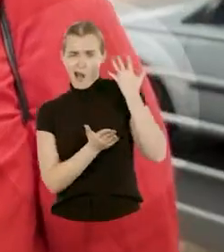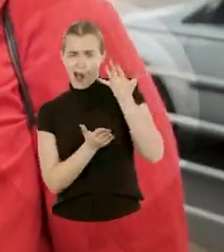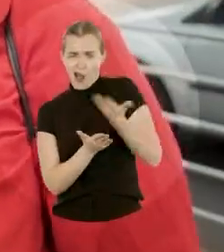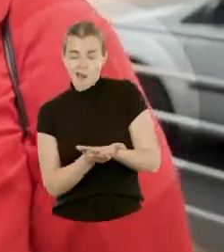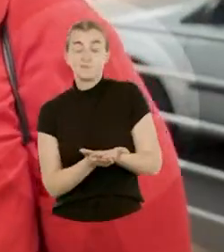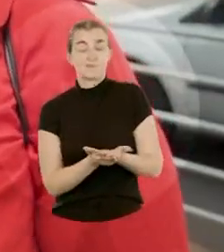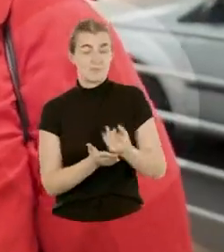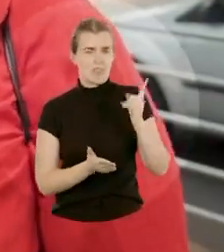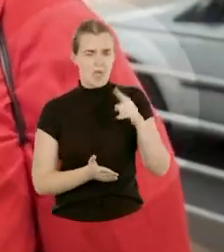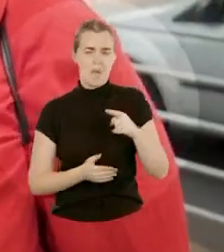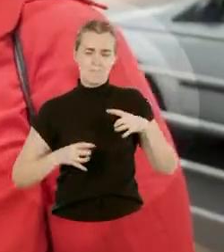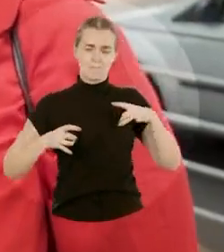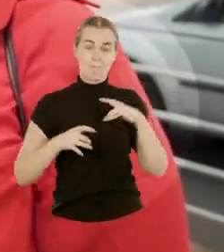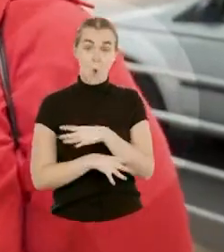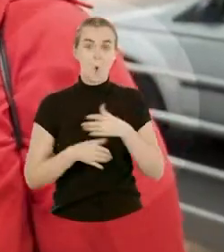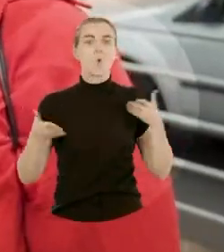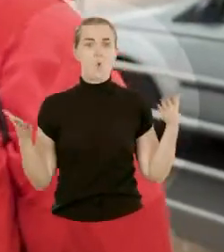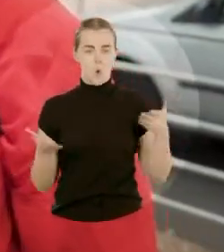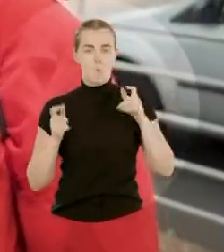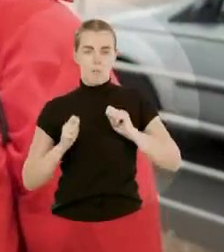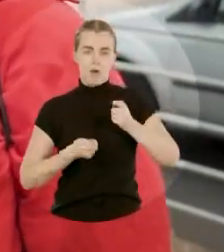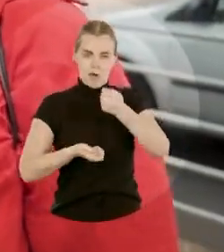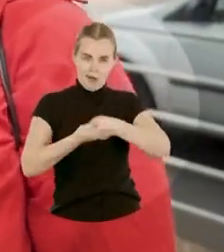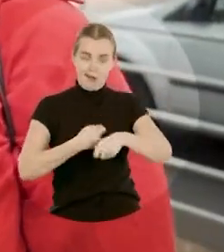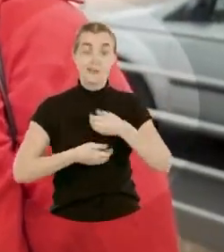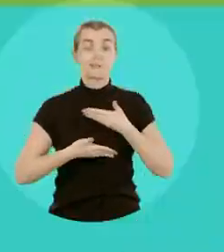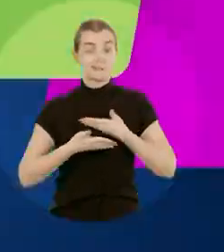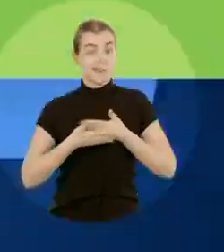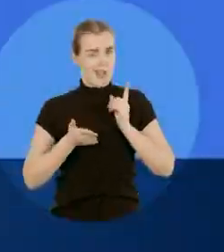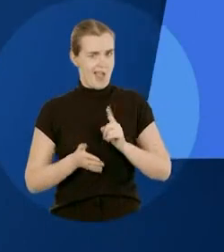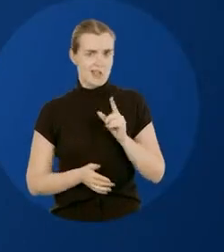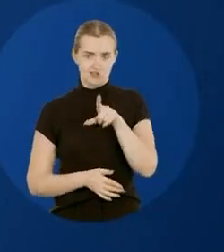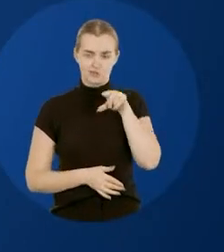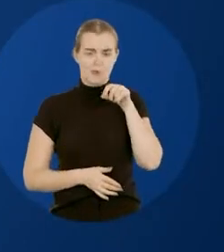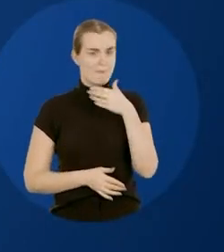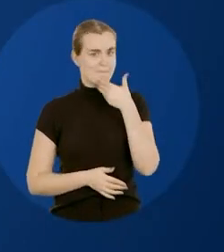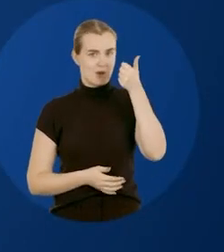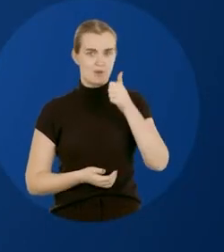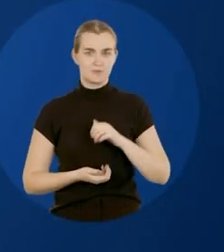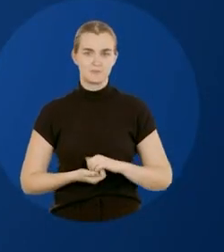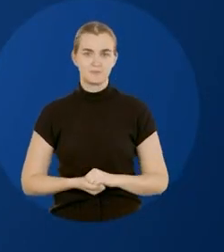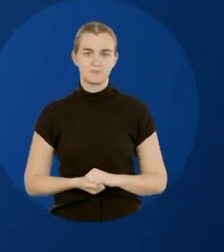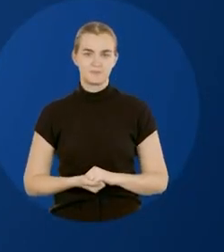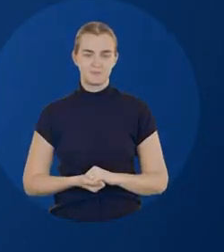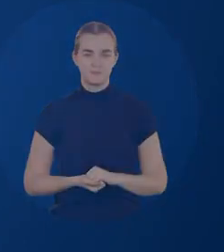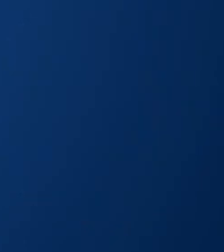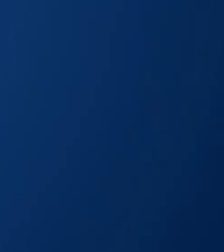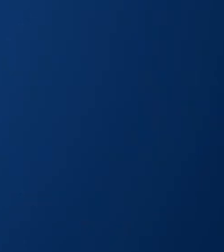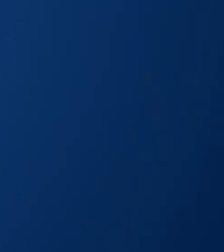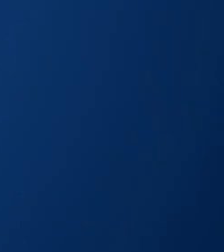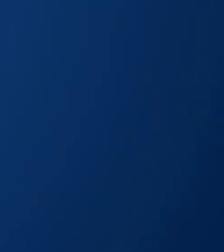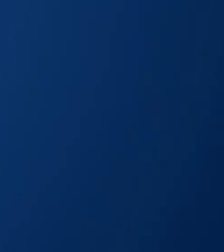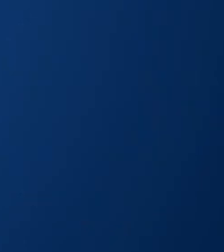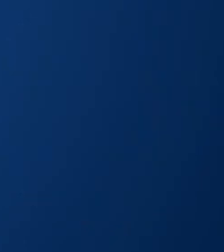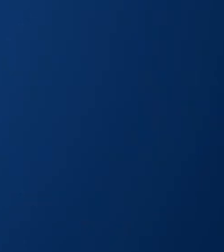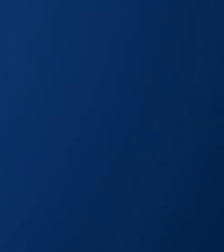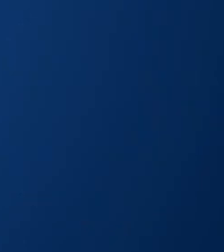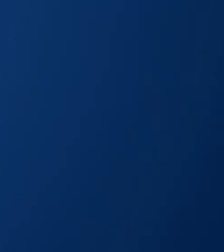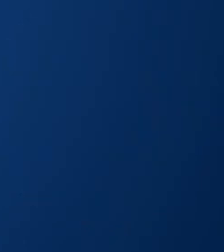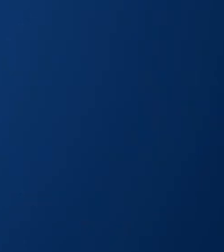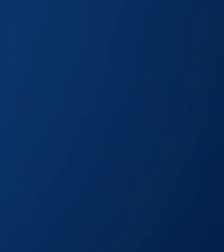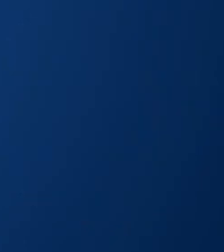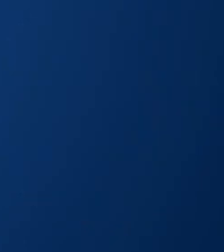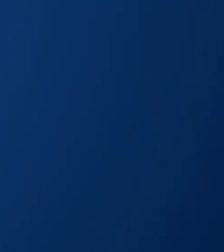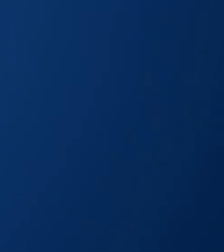É o apto, nesse momento, para gerir Ribeirão Preto. Aliás, é a melhor escolha. Ricardo Silva, prefeito. Para Ribeirão Avançar.